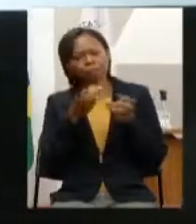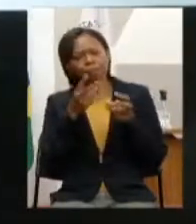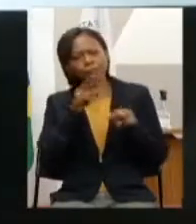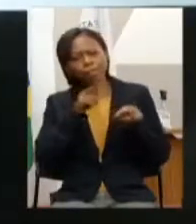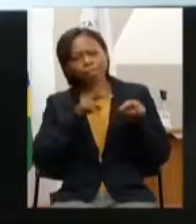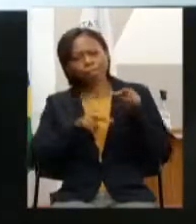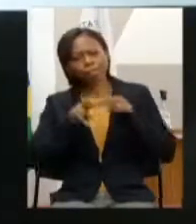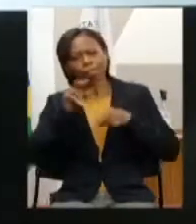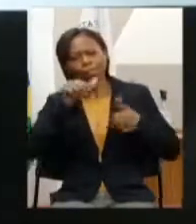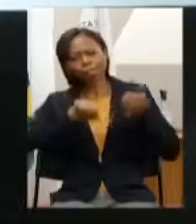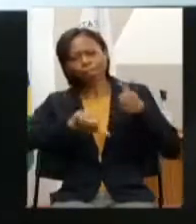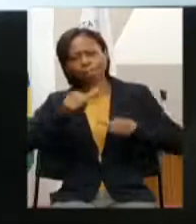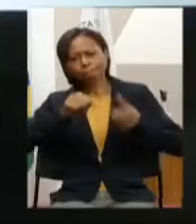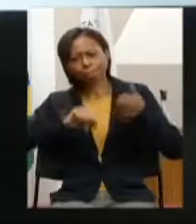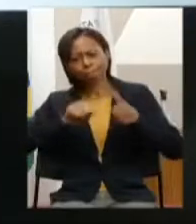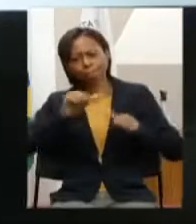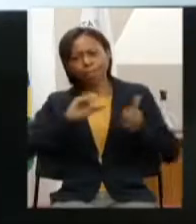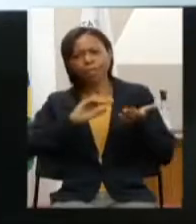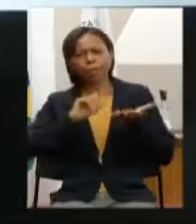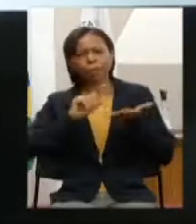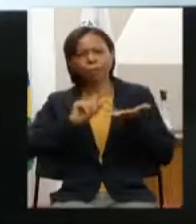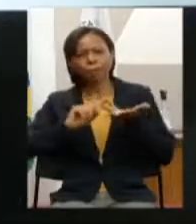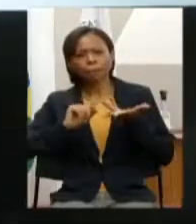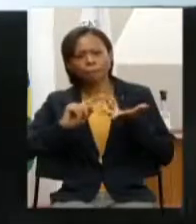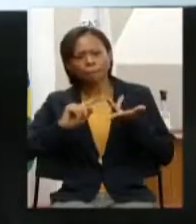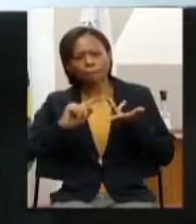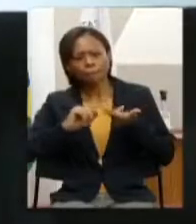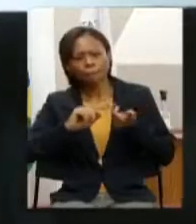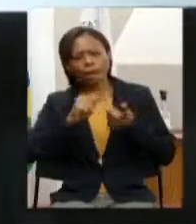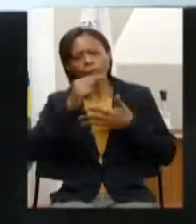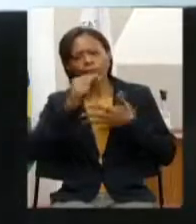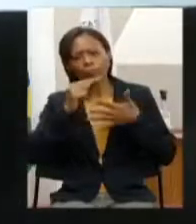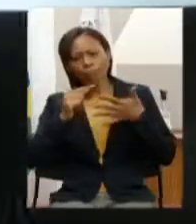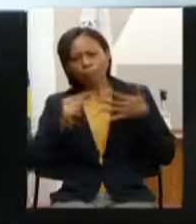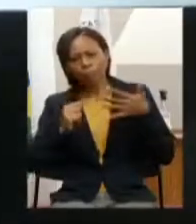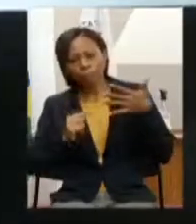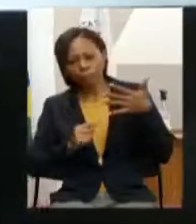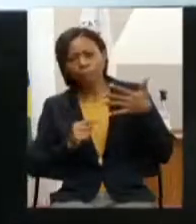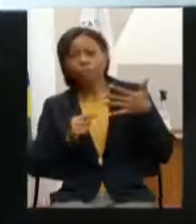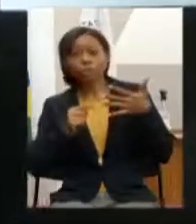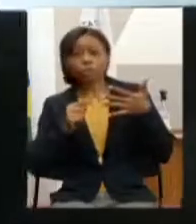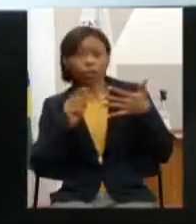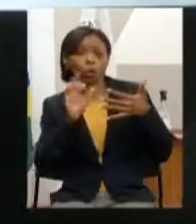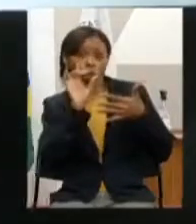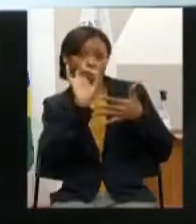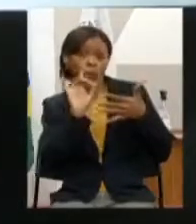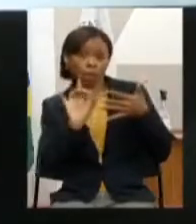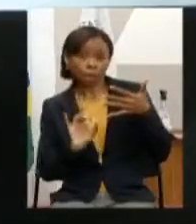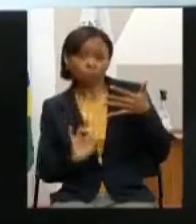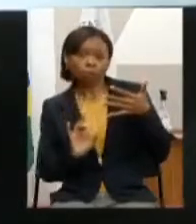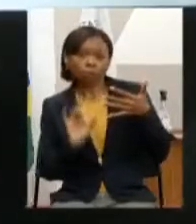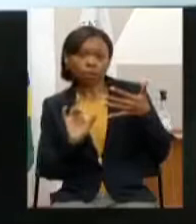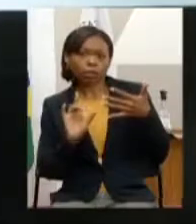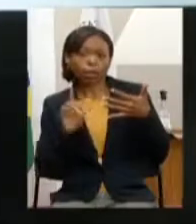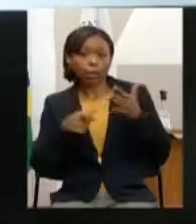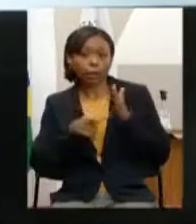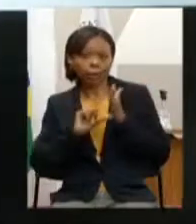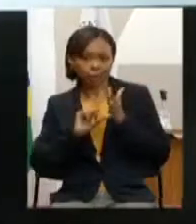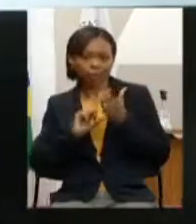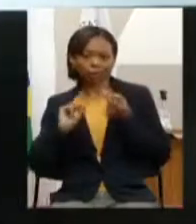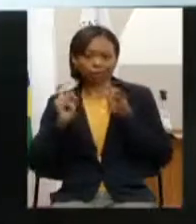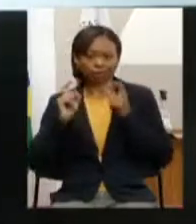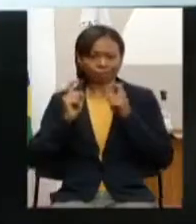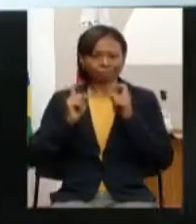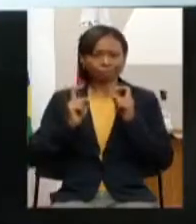cada uma das demandas realmente que são levantadas durante os dias de discussão que a gente tem